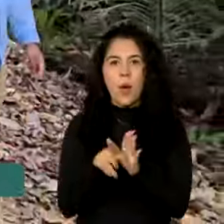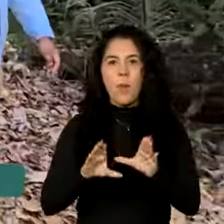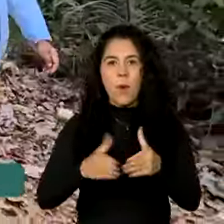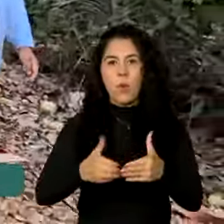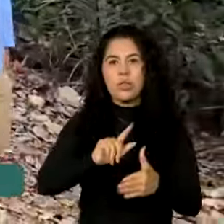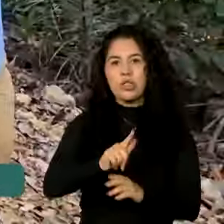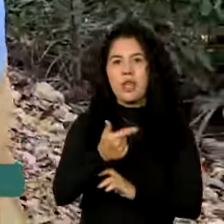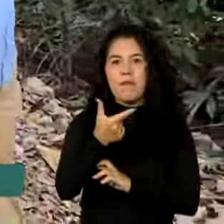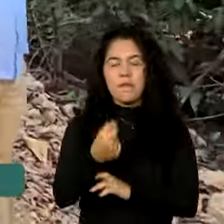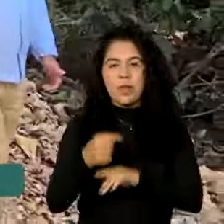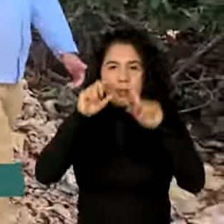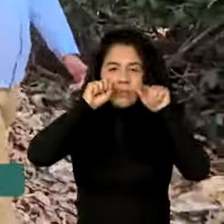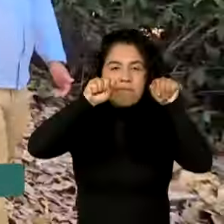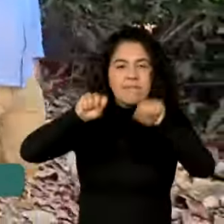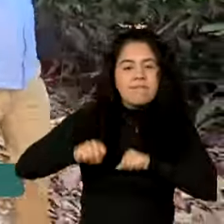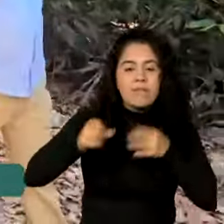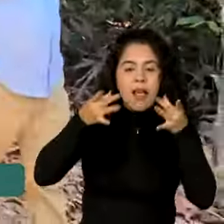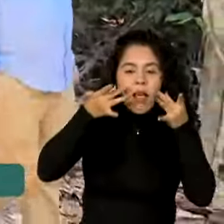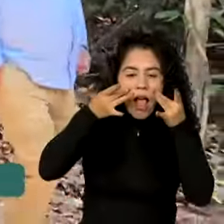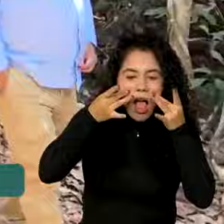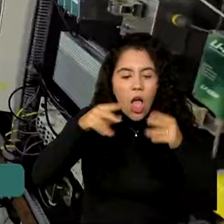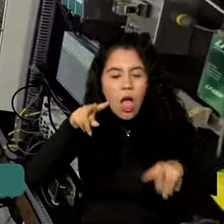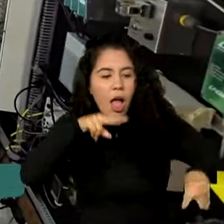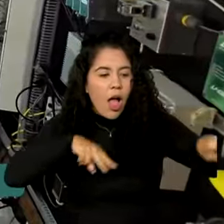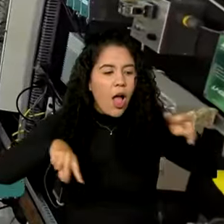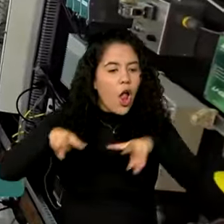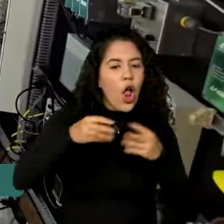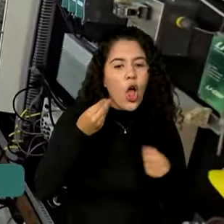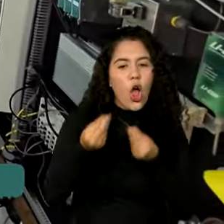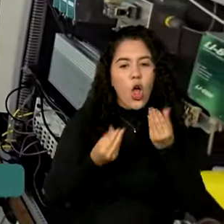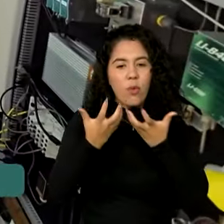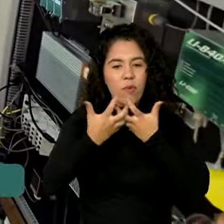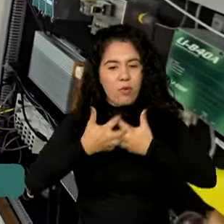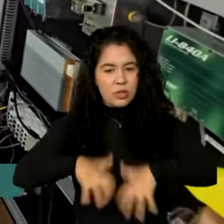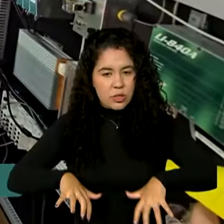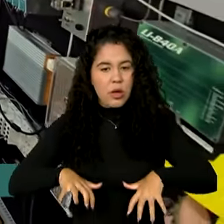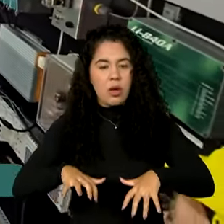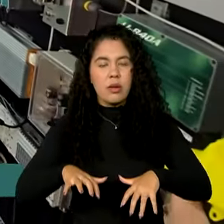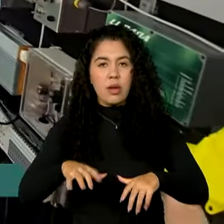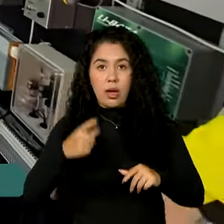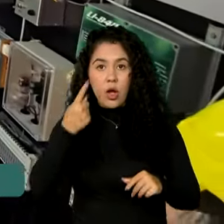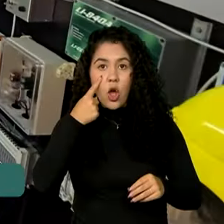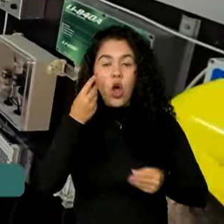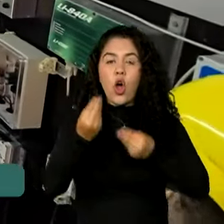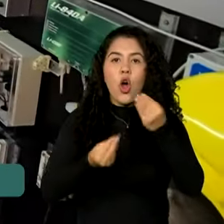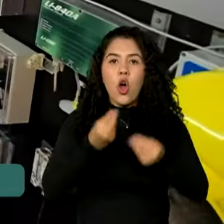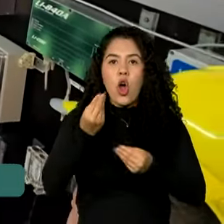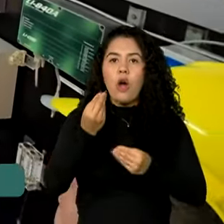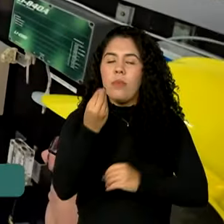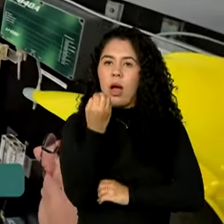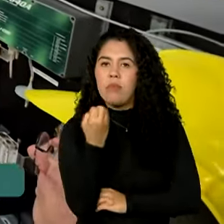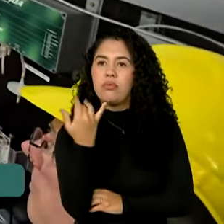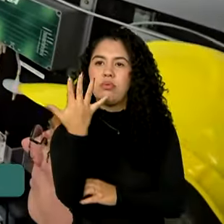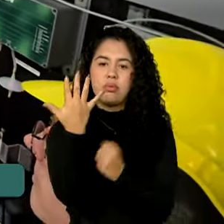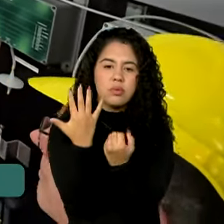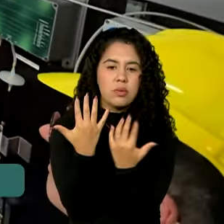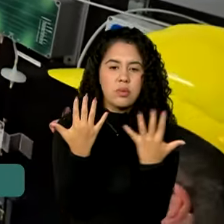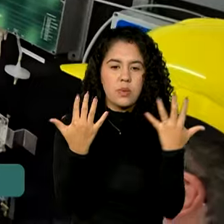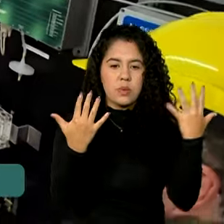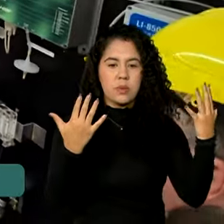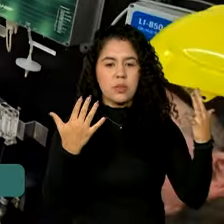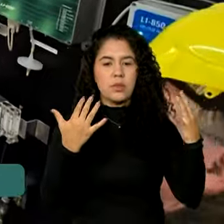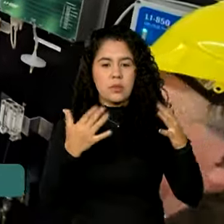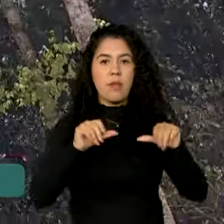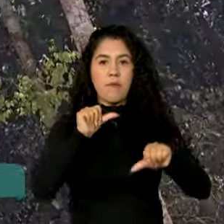conheceram de perto o experimento Amazon Face, que avalia como a floresta amazônica vai reagir à